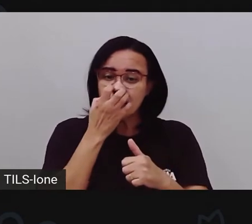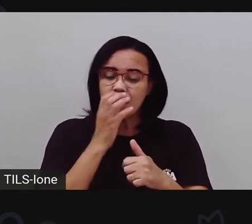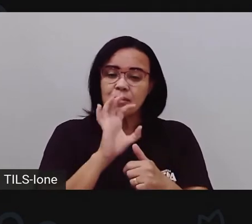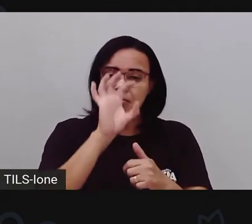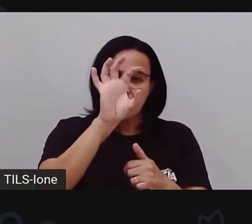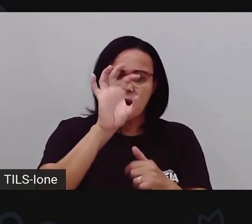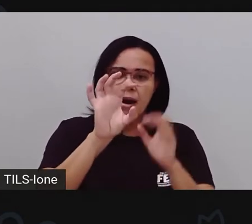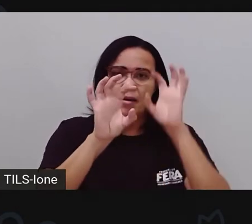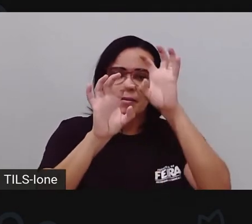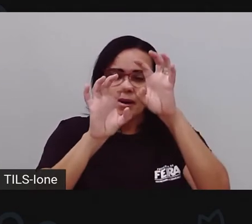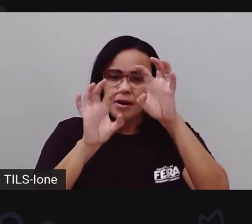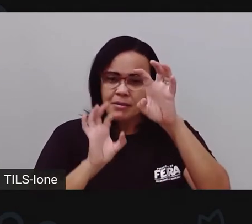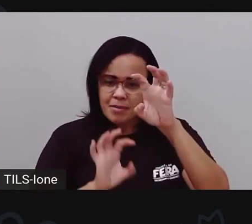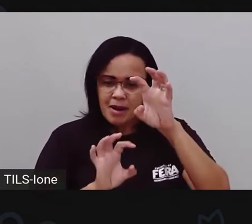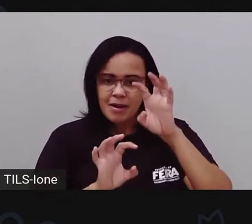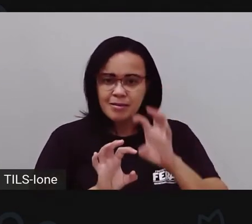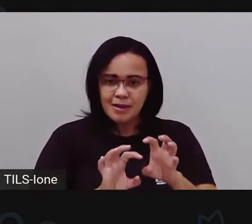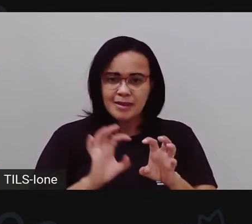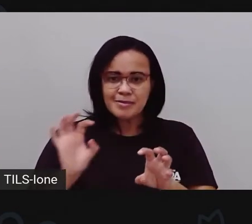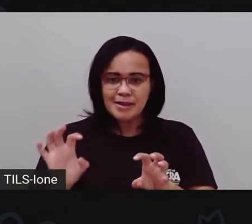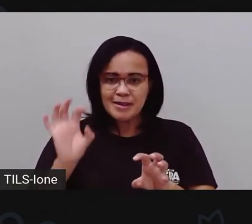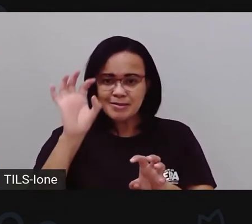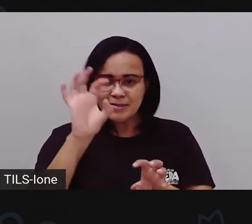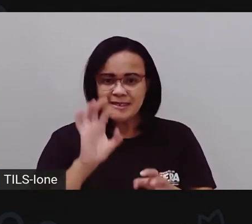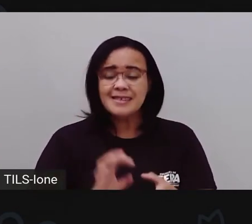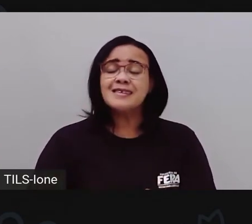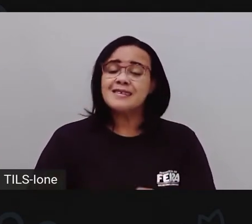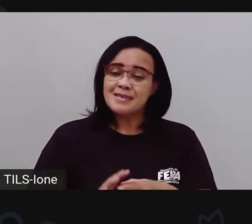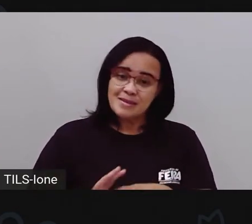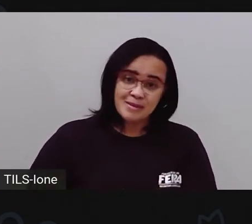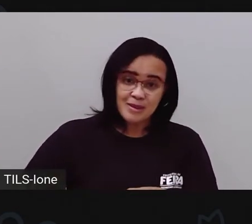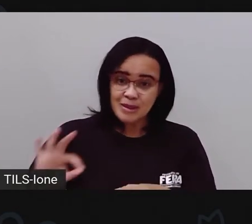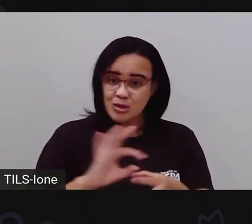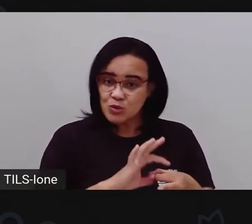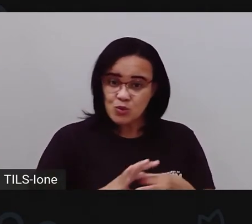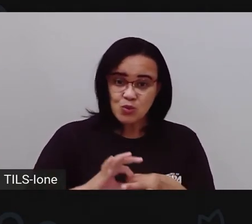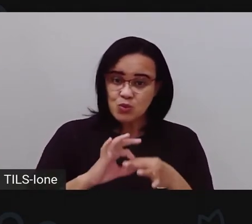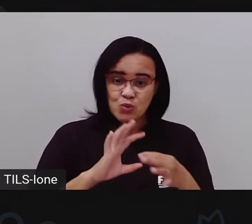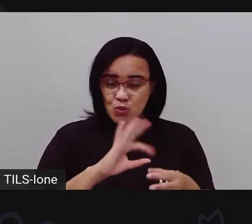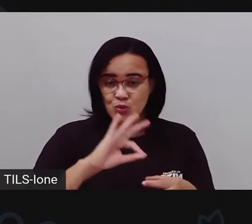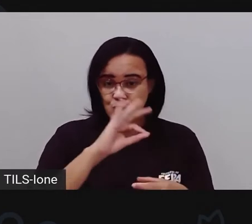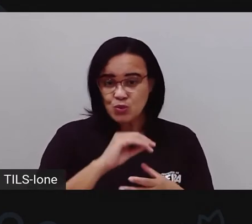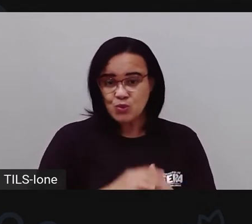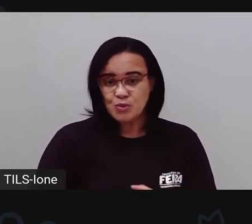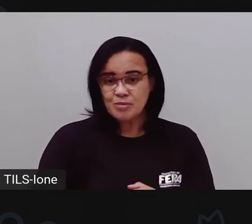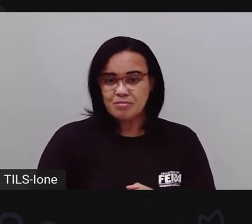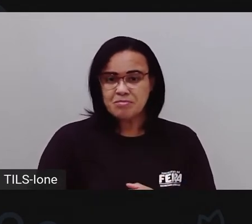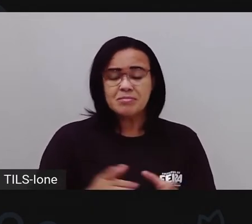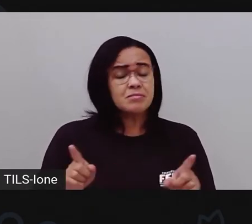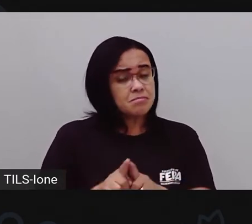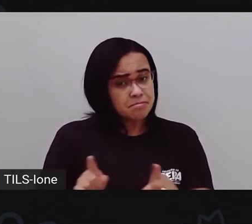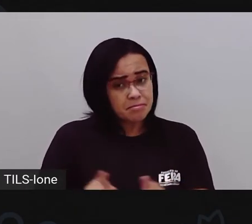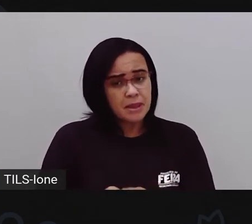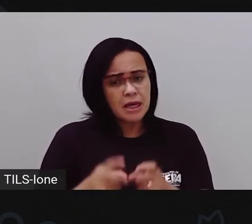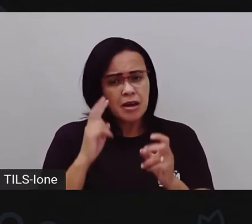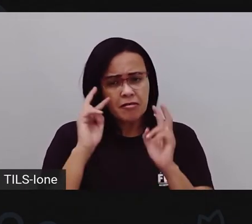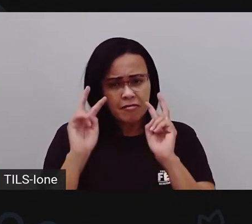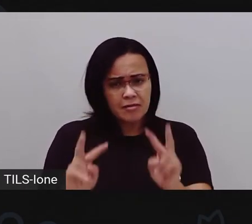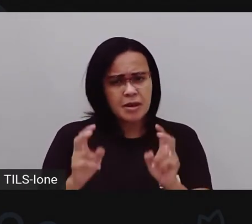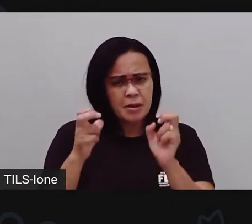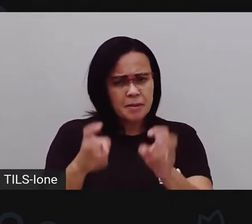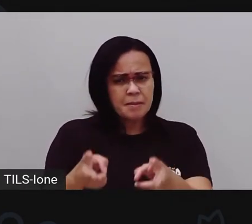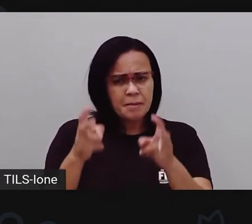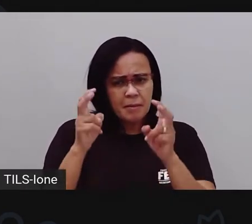o corpo dos personagens ao longo da história. Além disso, a gente percebe na história que